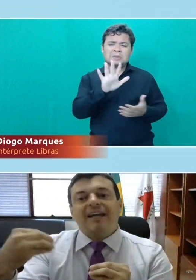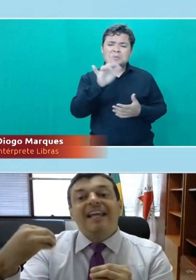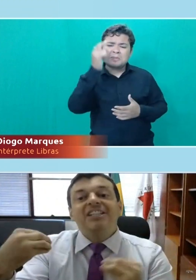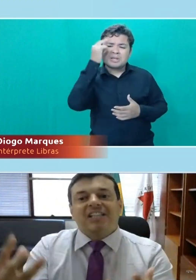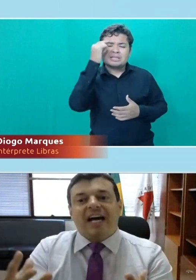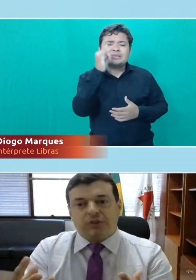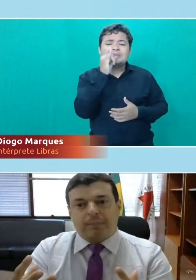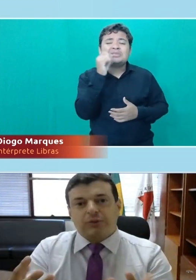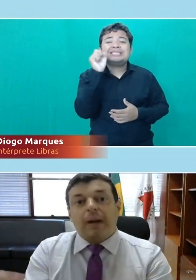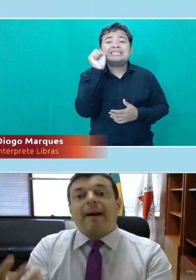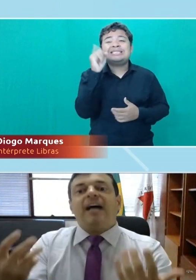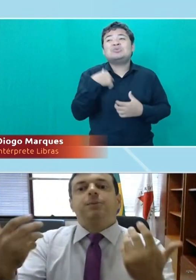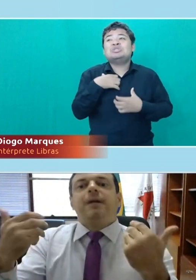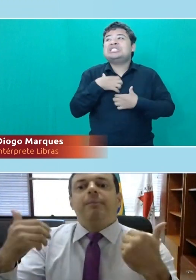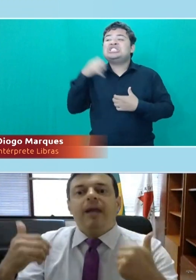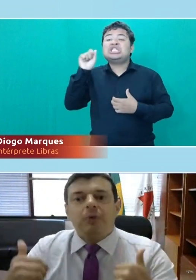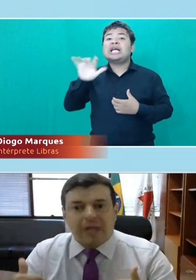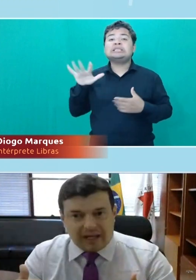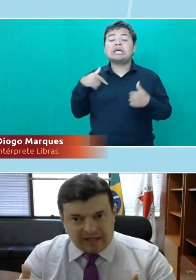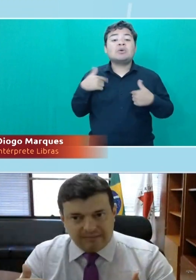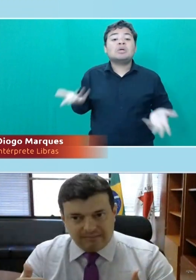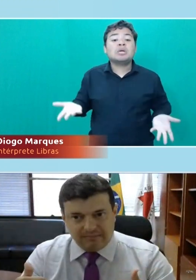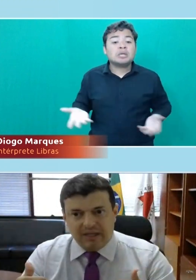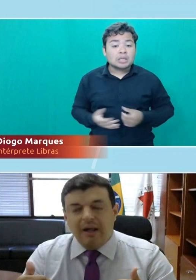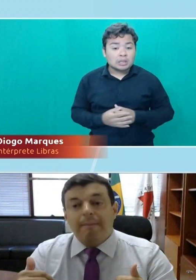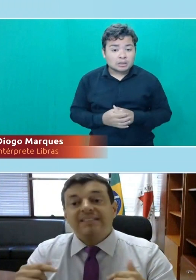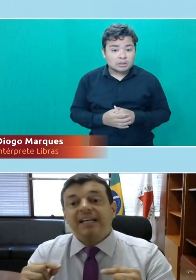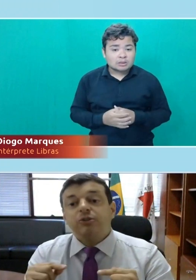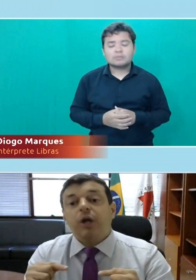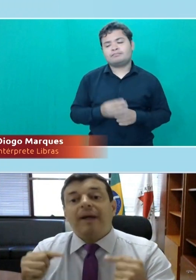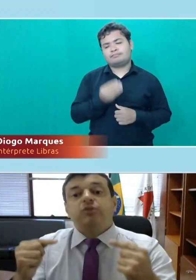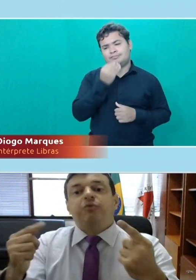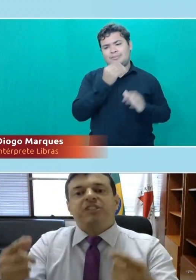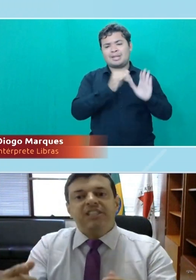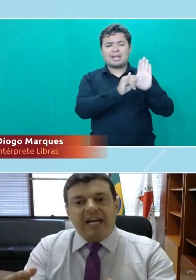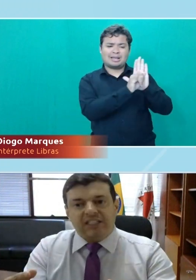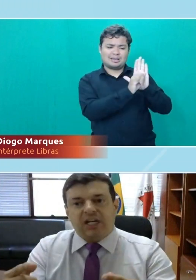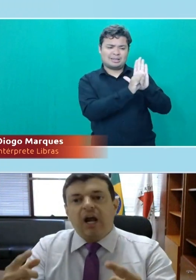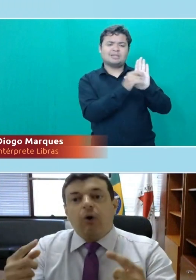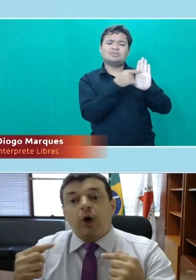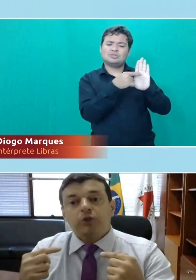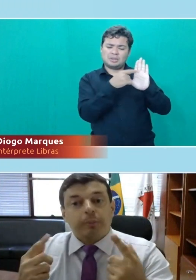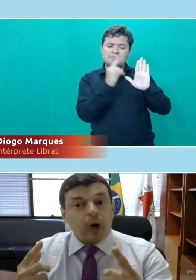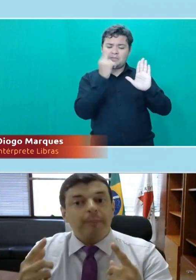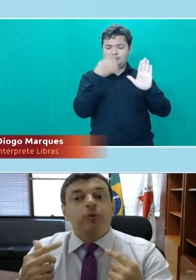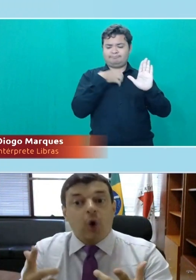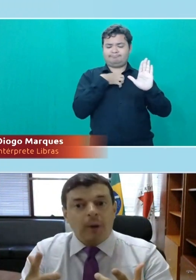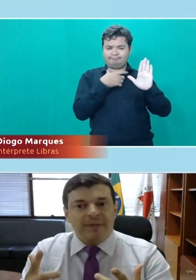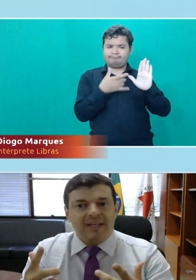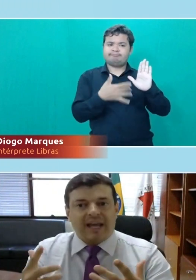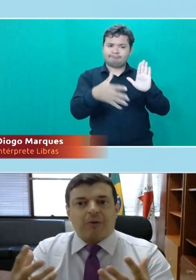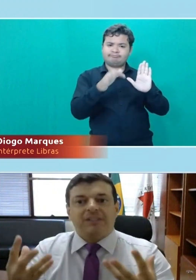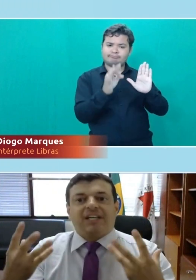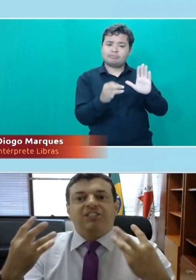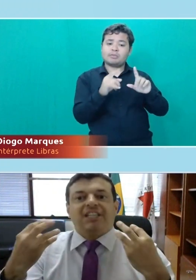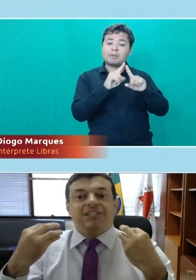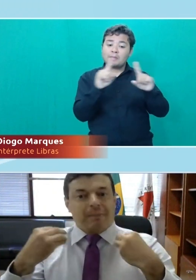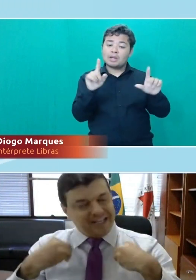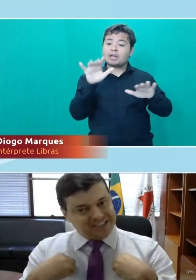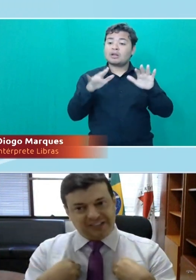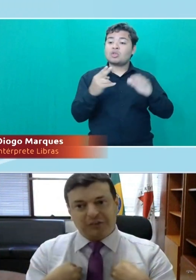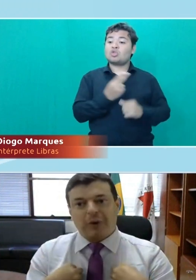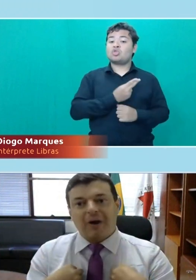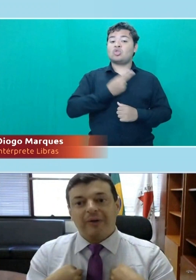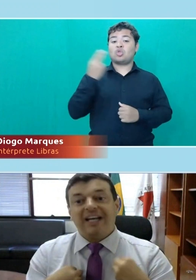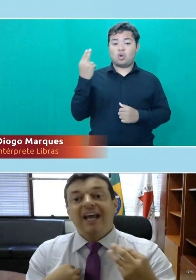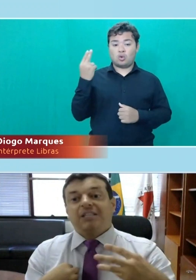claro que a identidade de uma pessoa, ela parte primeiro dela, mas isso não é suficiente. O nosso próprio nome, que é a coisa que a gente tem